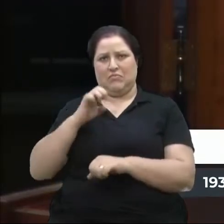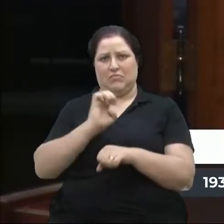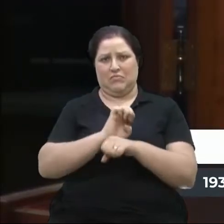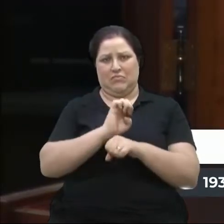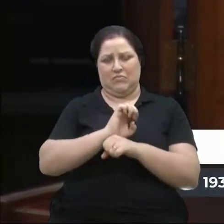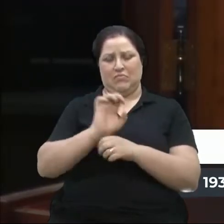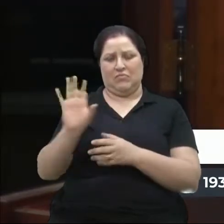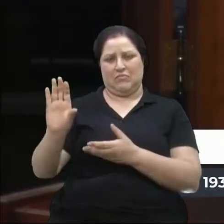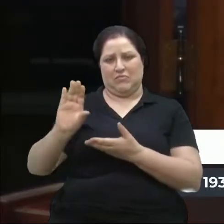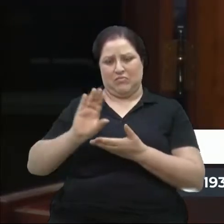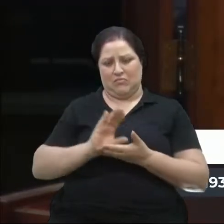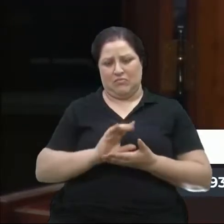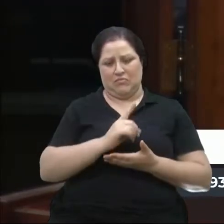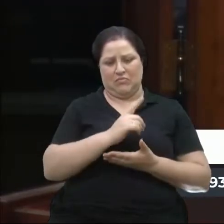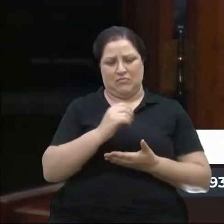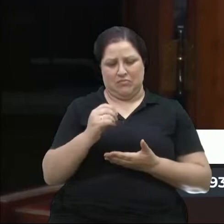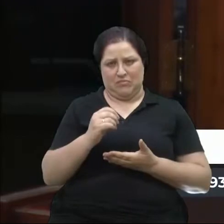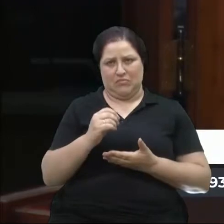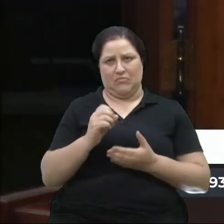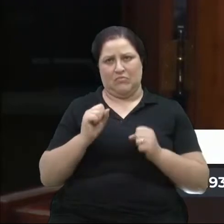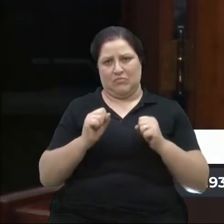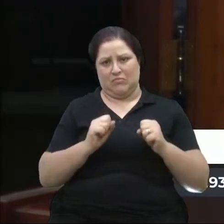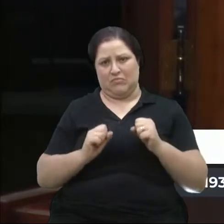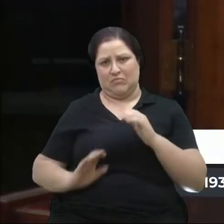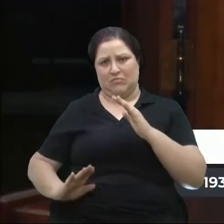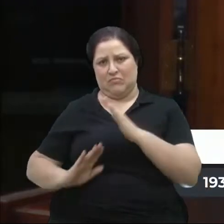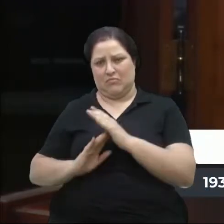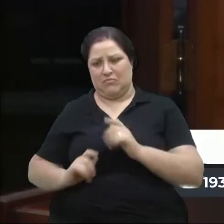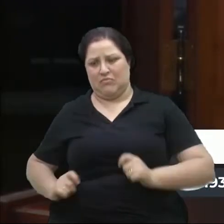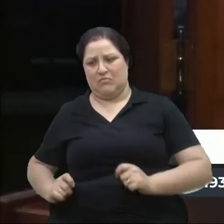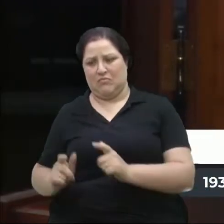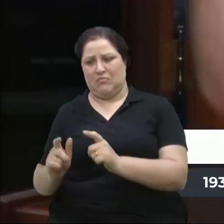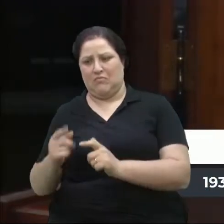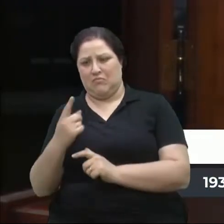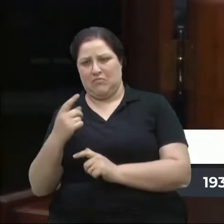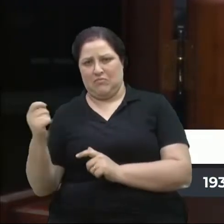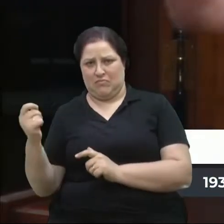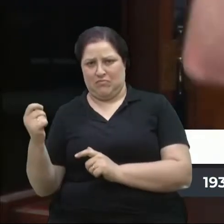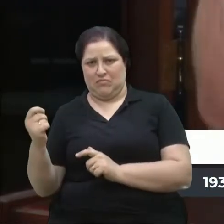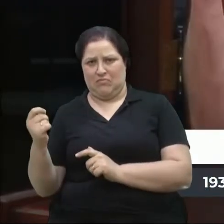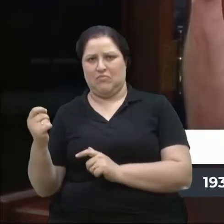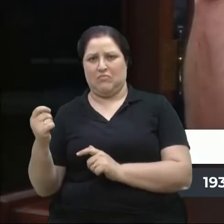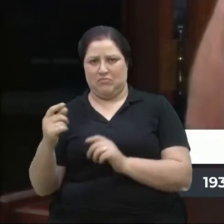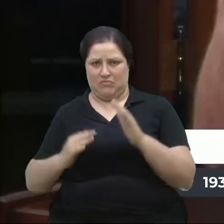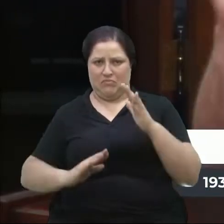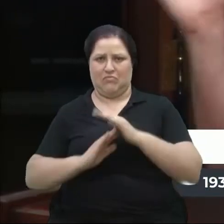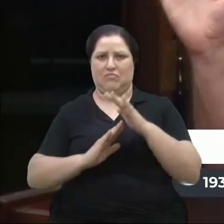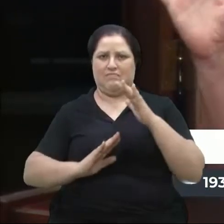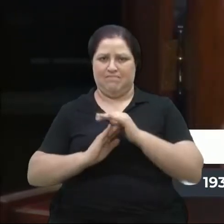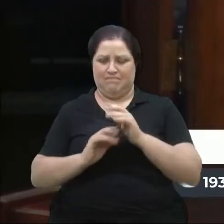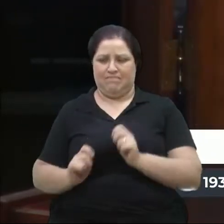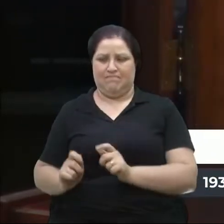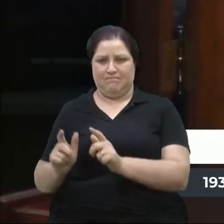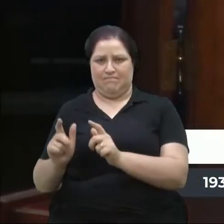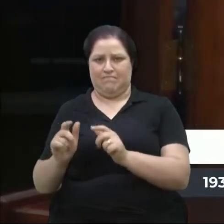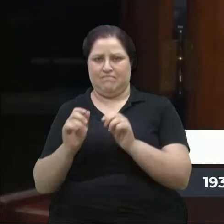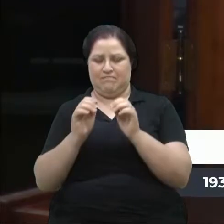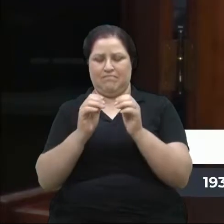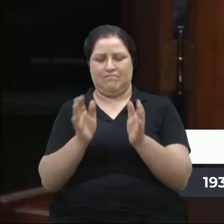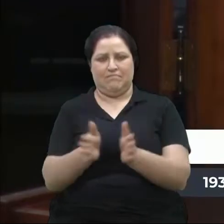arrecada 100, ele pode gastar 100 pelo teto de gastos. Maravilha, é assim que funciona.